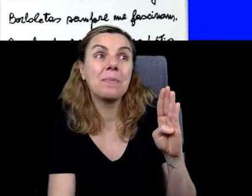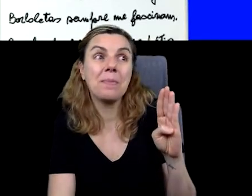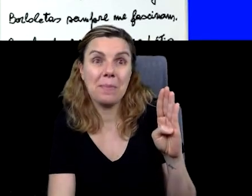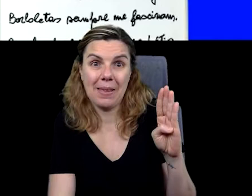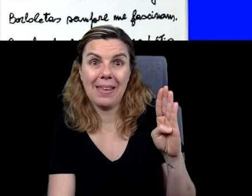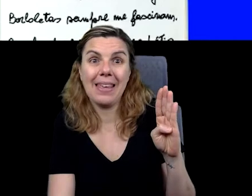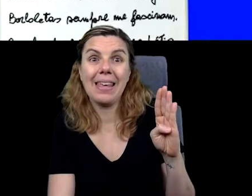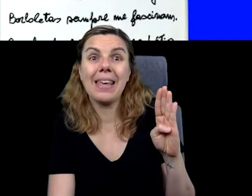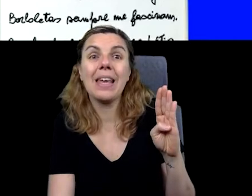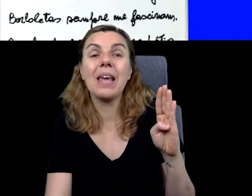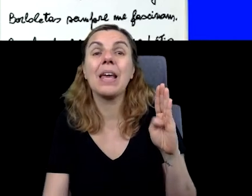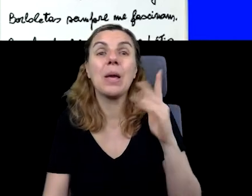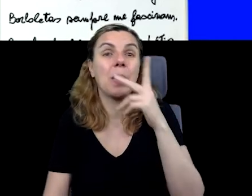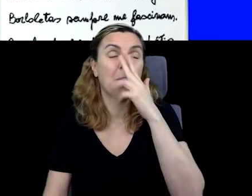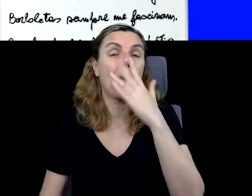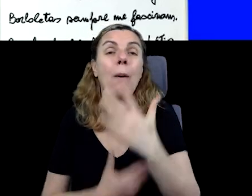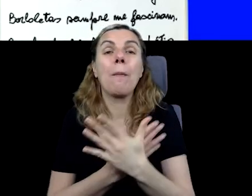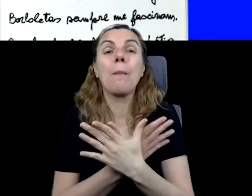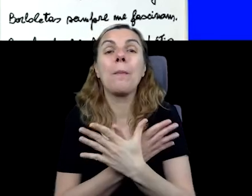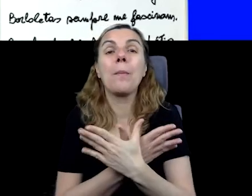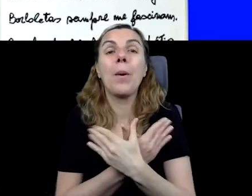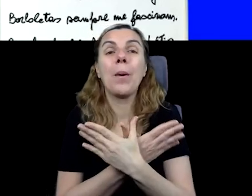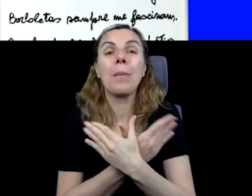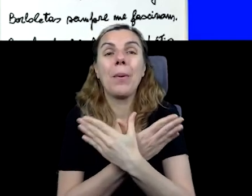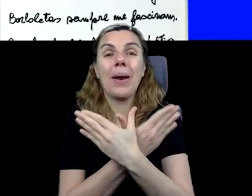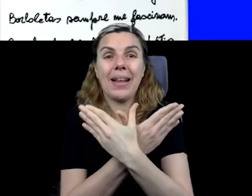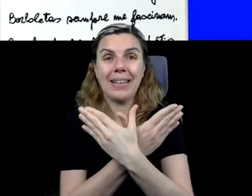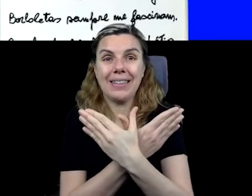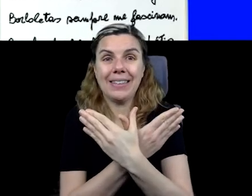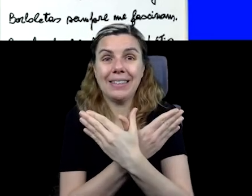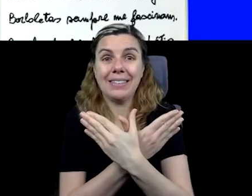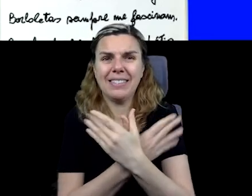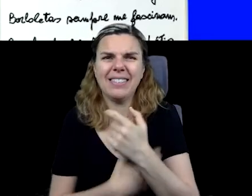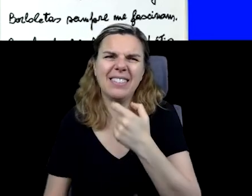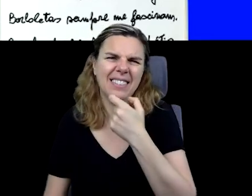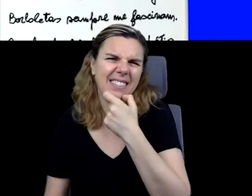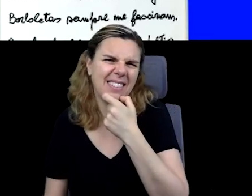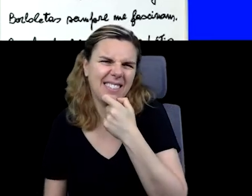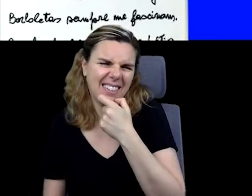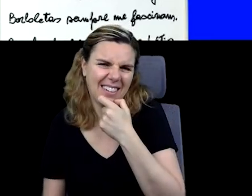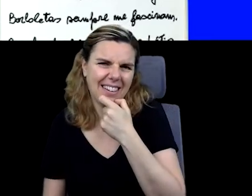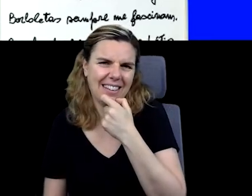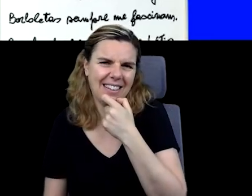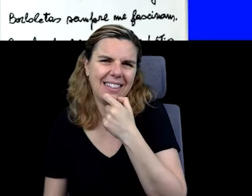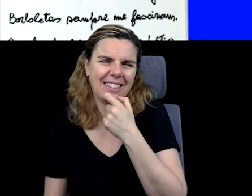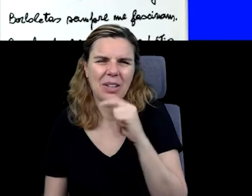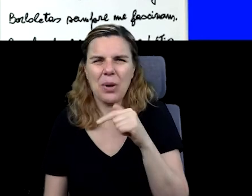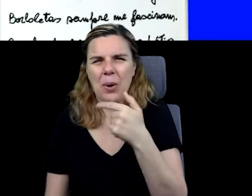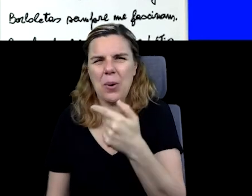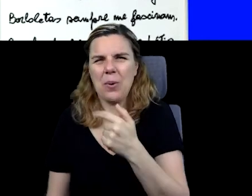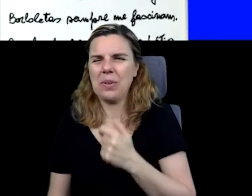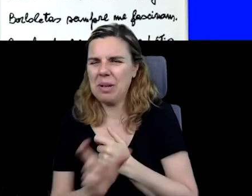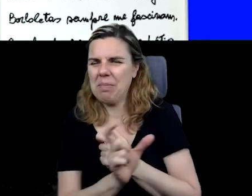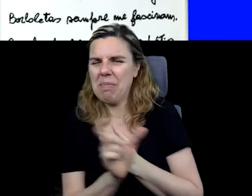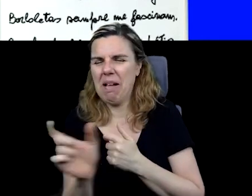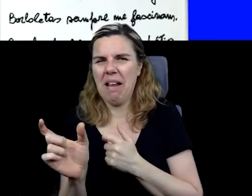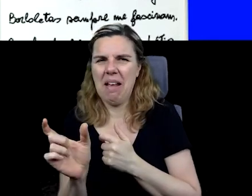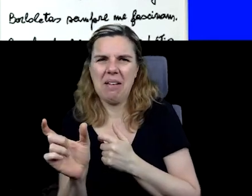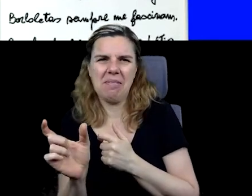borboleta. Que em inglês significa butterfly.